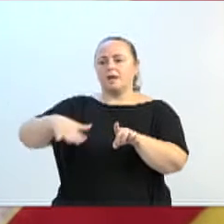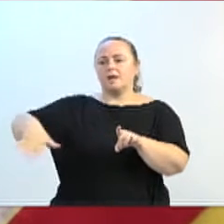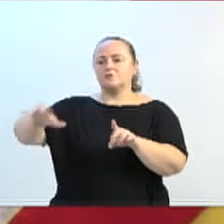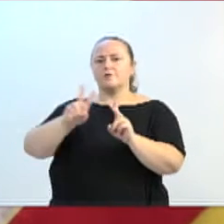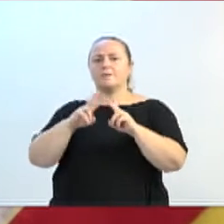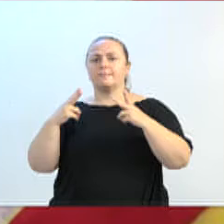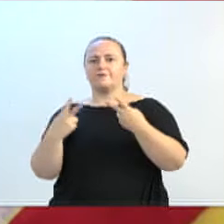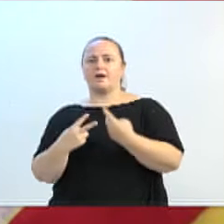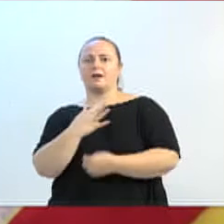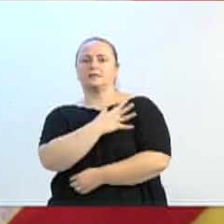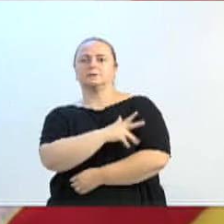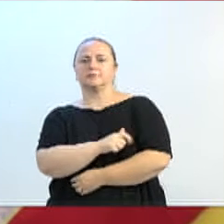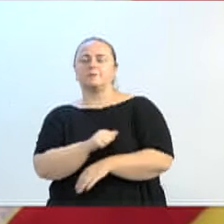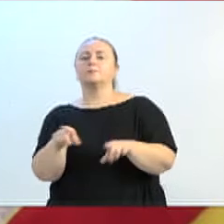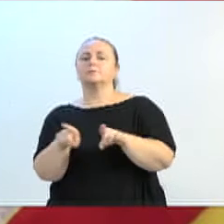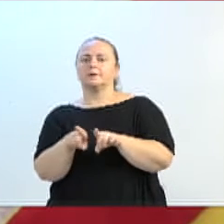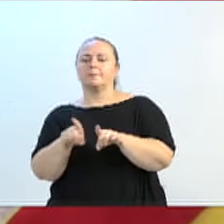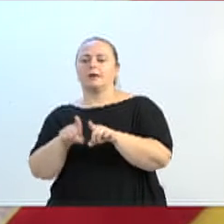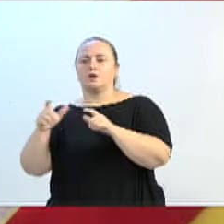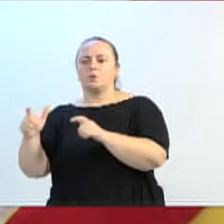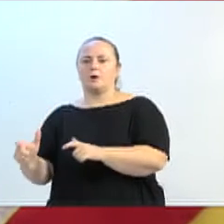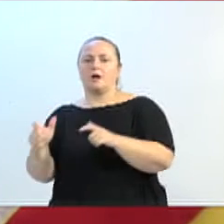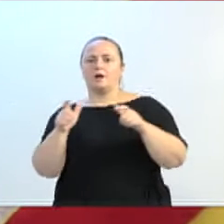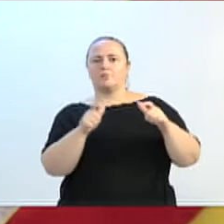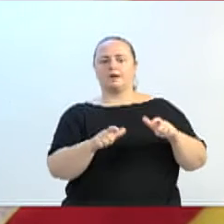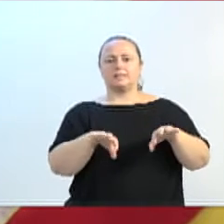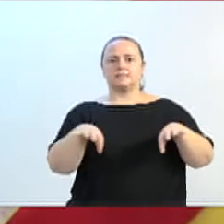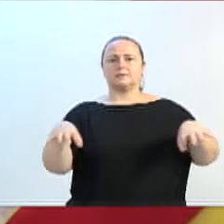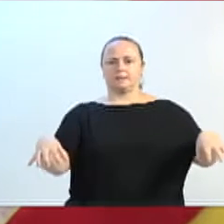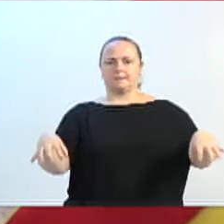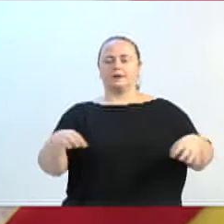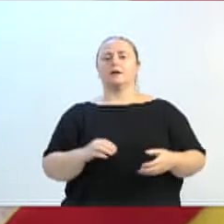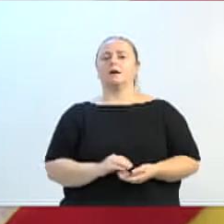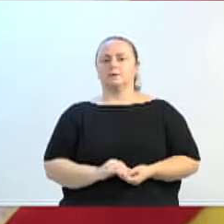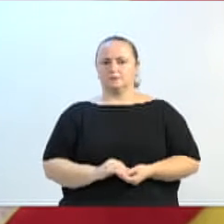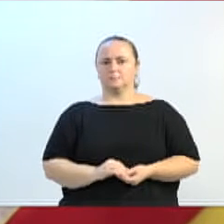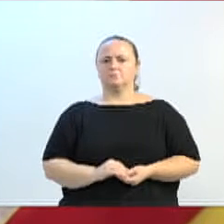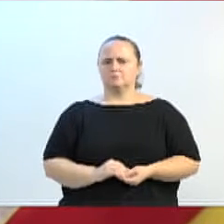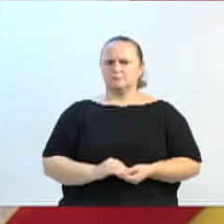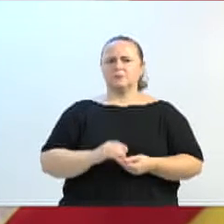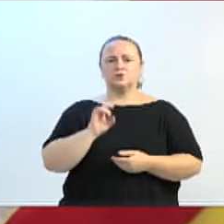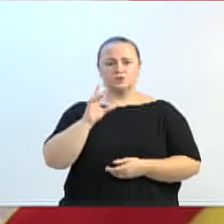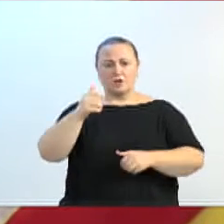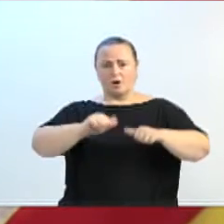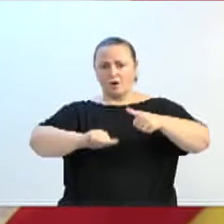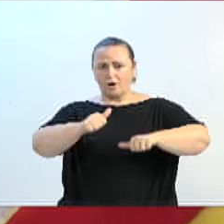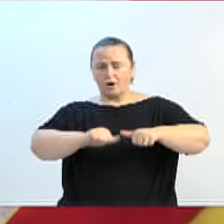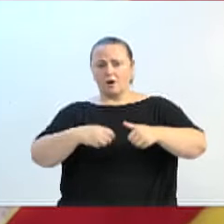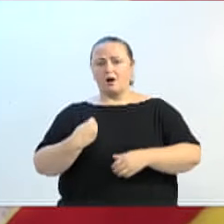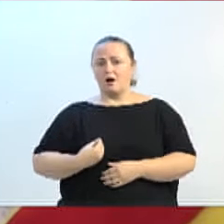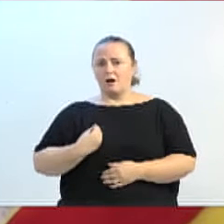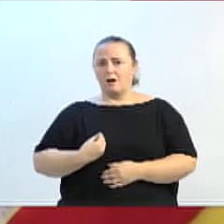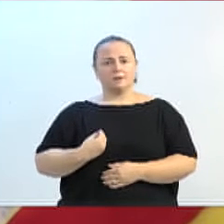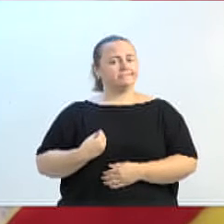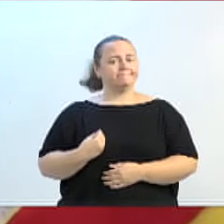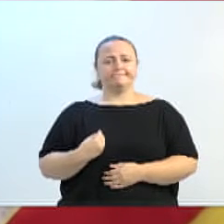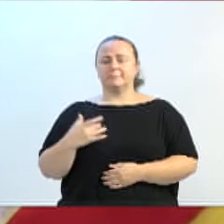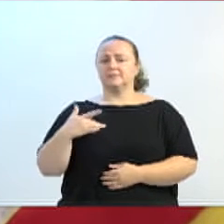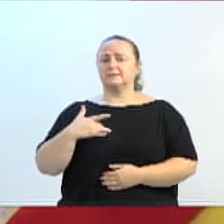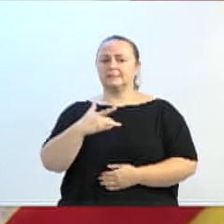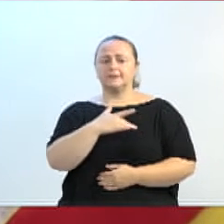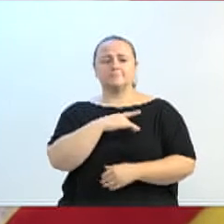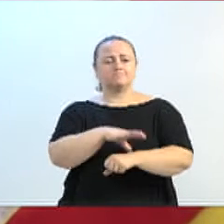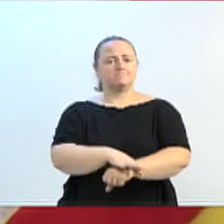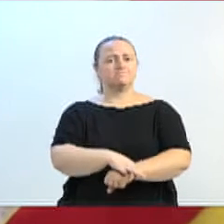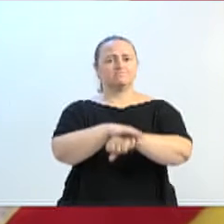do bairro da Velha. Isso é questão de, não somente qualidade de vida, mas nós estamos falando aqui de saúde, de segurança,